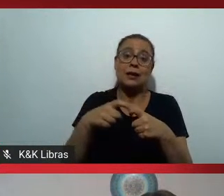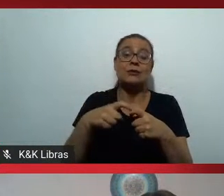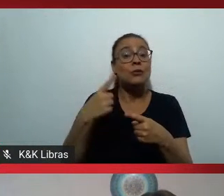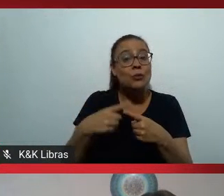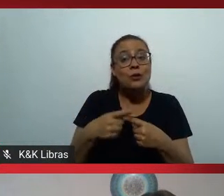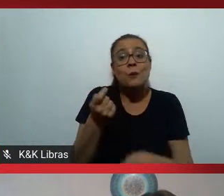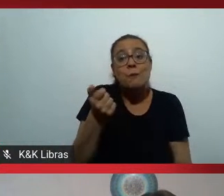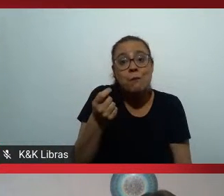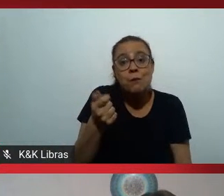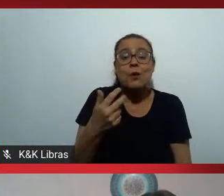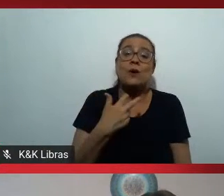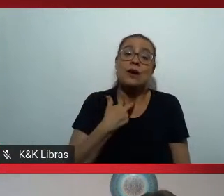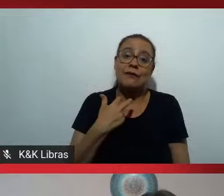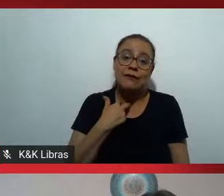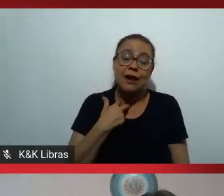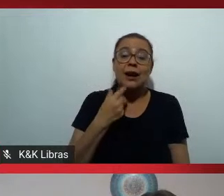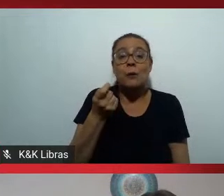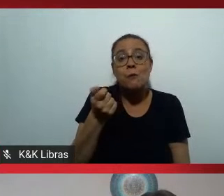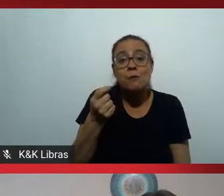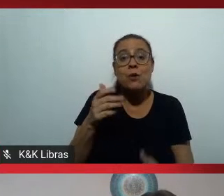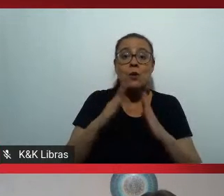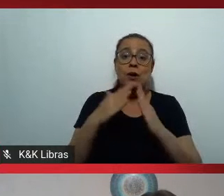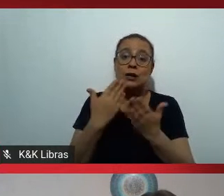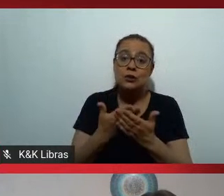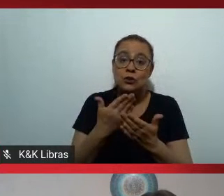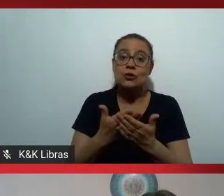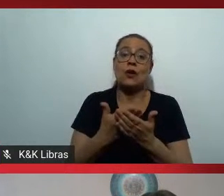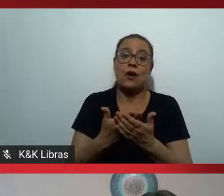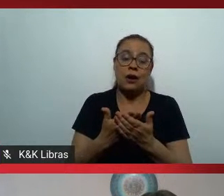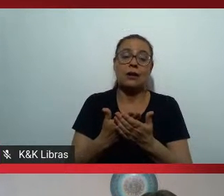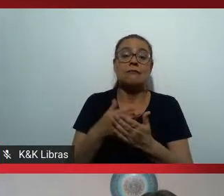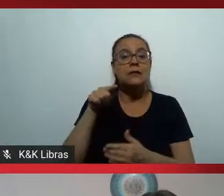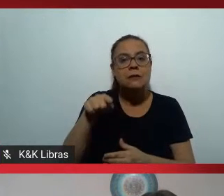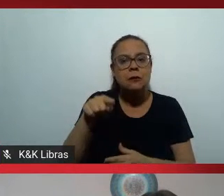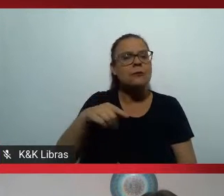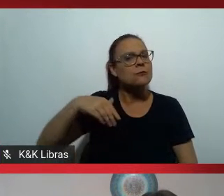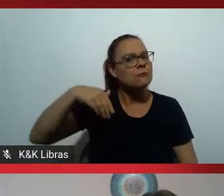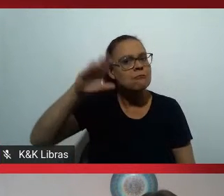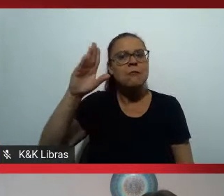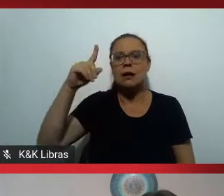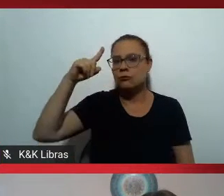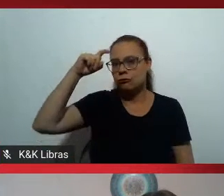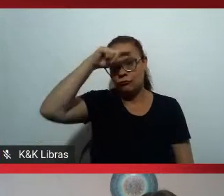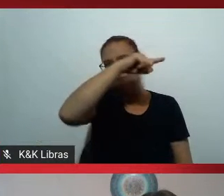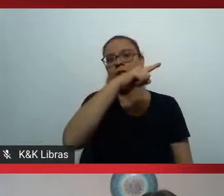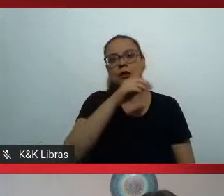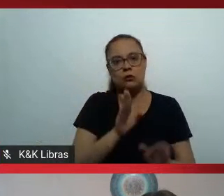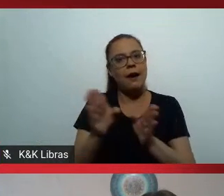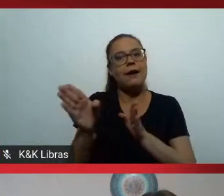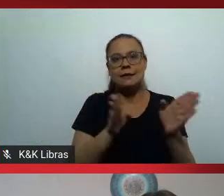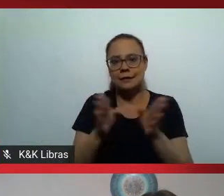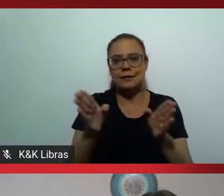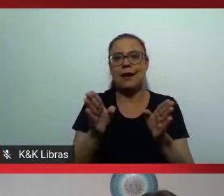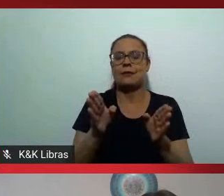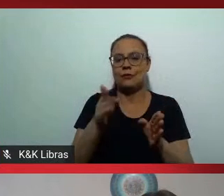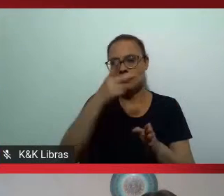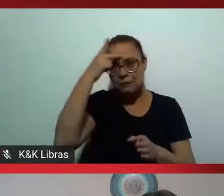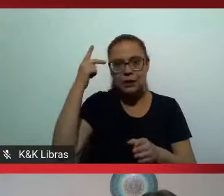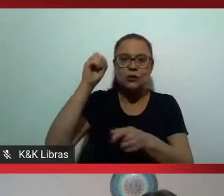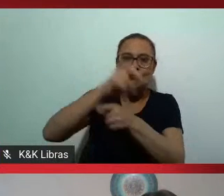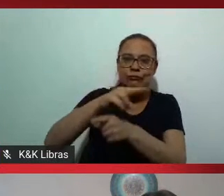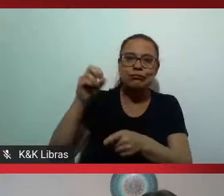vagas existem poucas escolas e nossa educação dificulta muito o acesso desses estudantes dessa